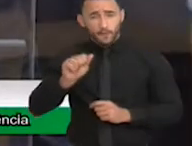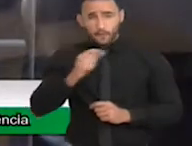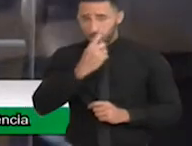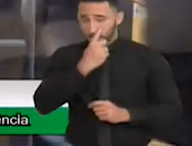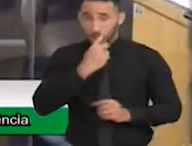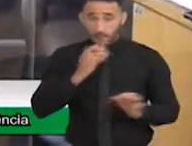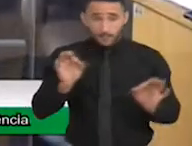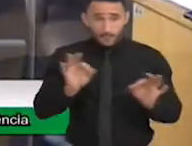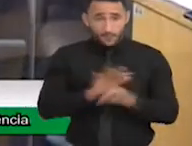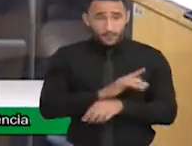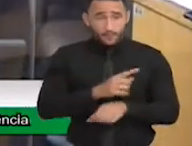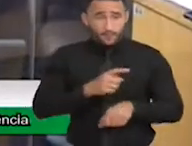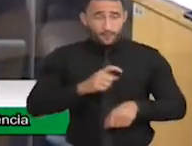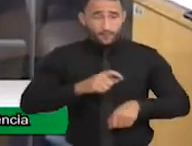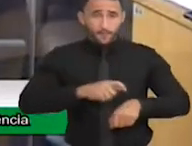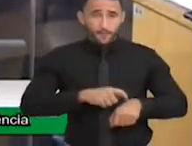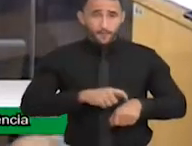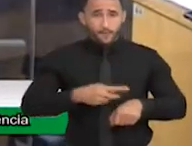parte.